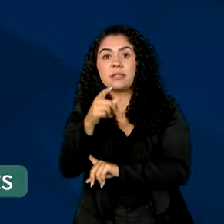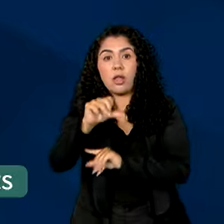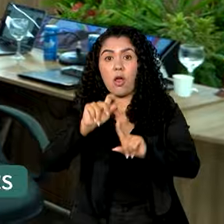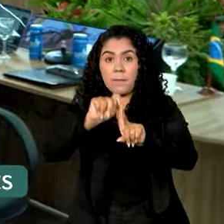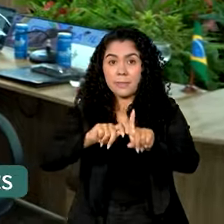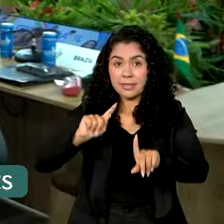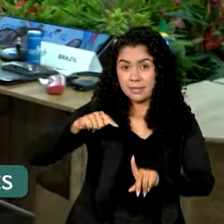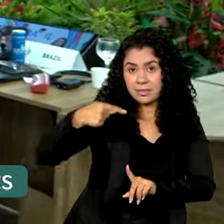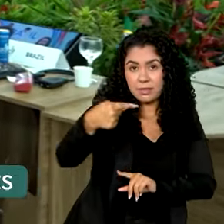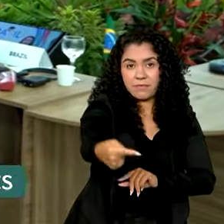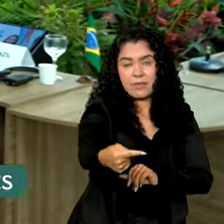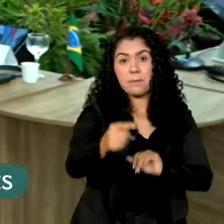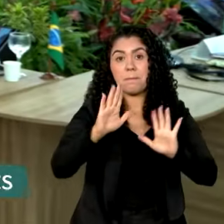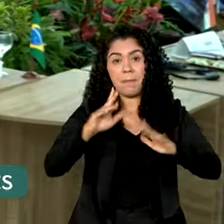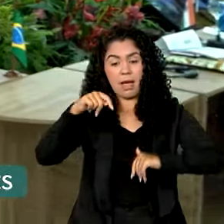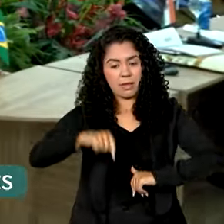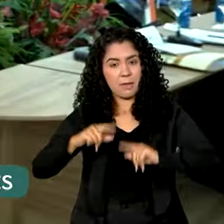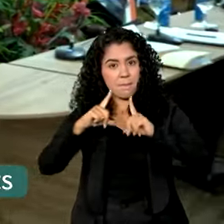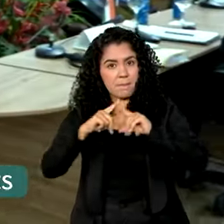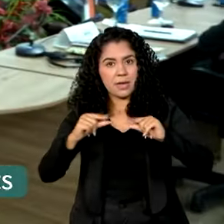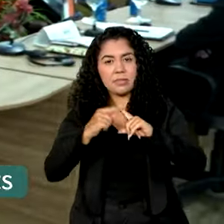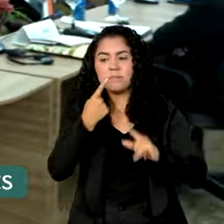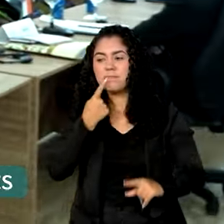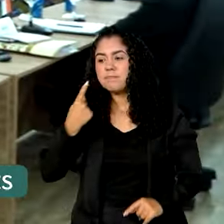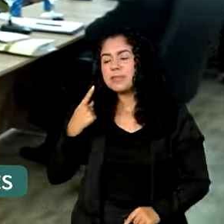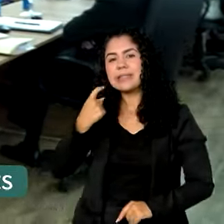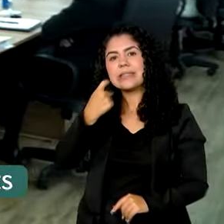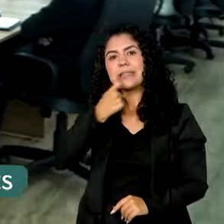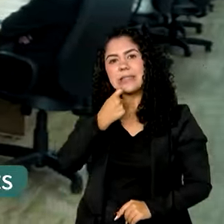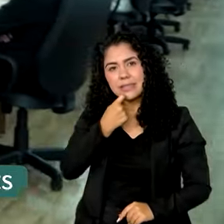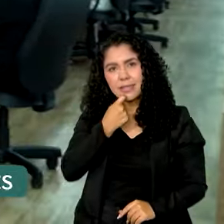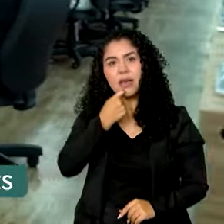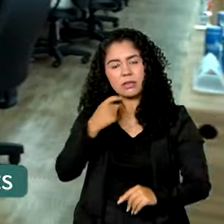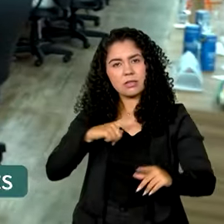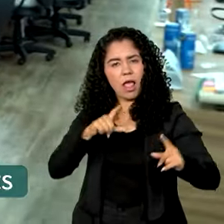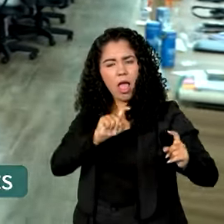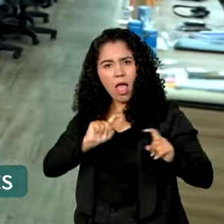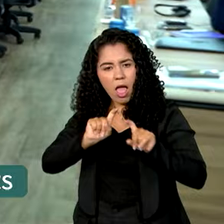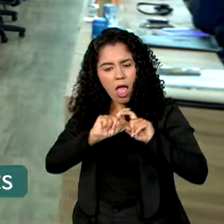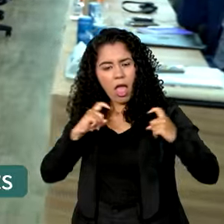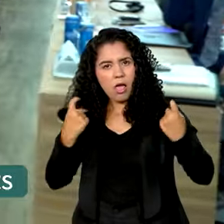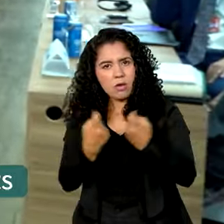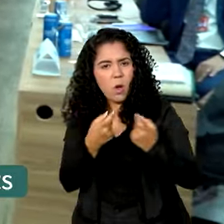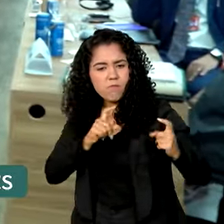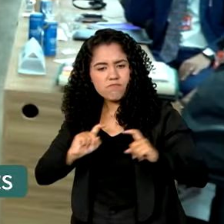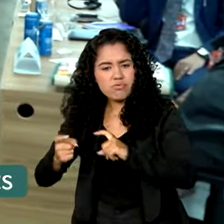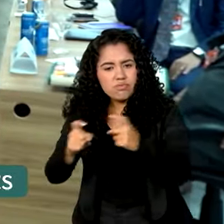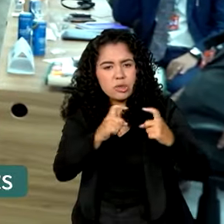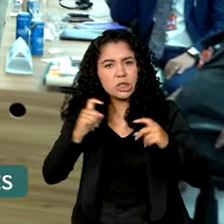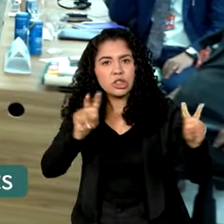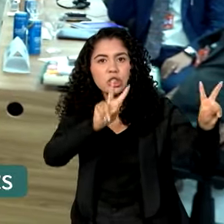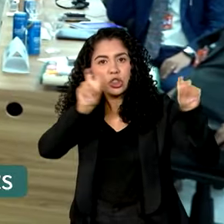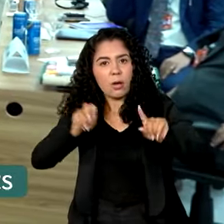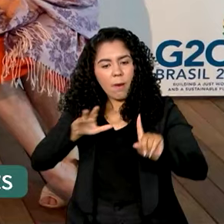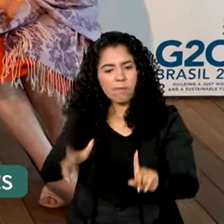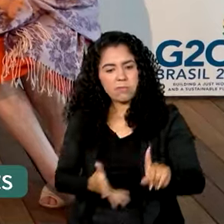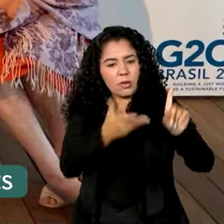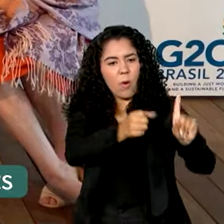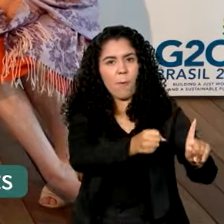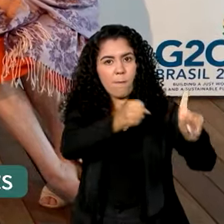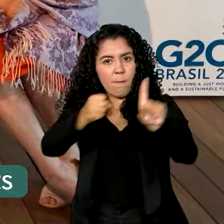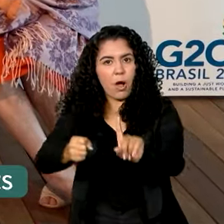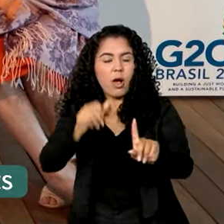mês que vem. Em Brasília, nesta sexta-feira, durante a última reunião do Grupo de Trabalho de Empoderamento das Mulheres,